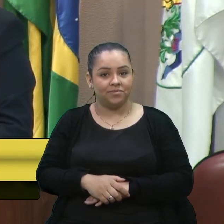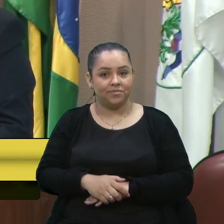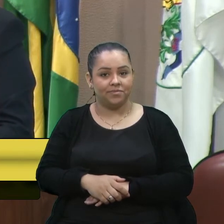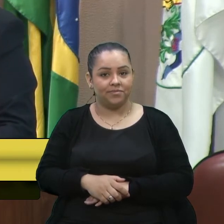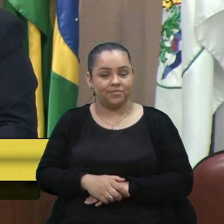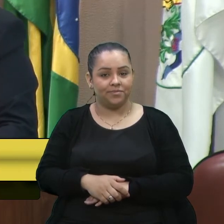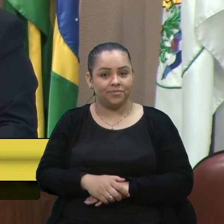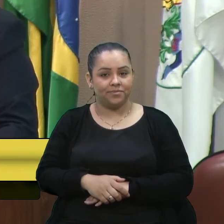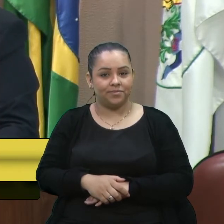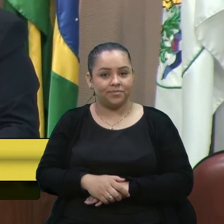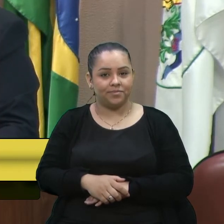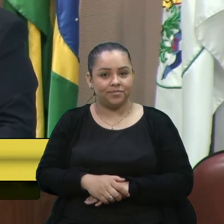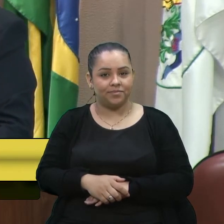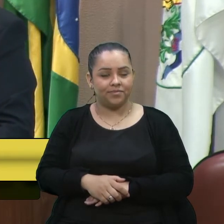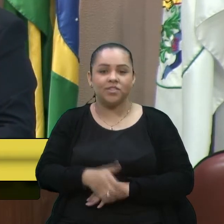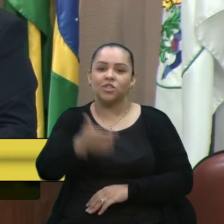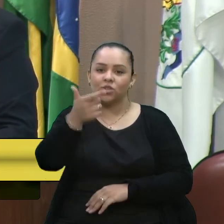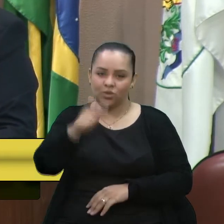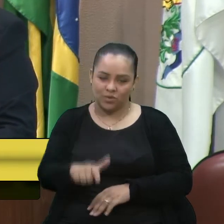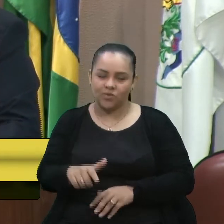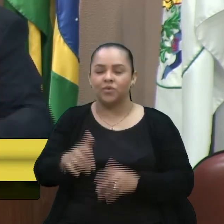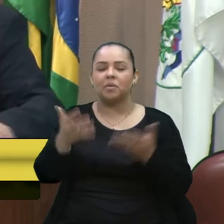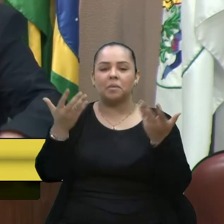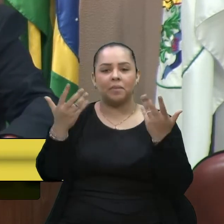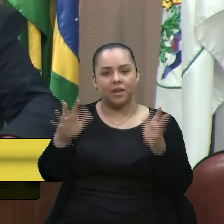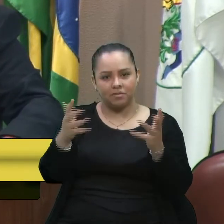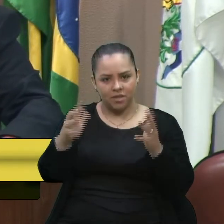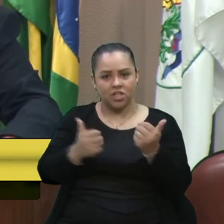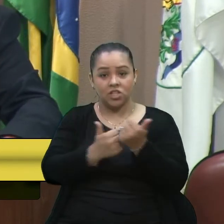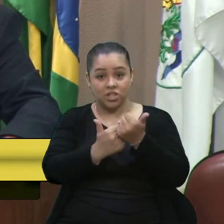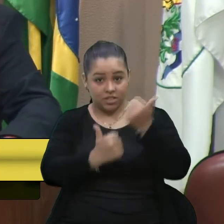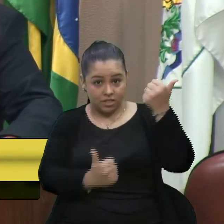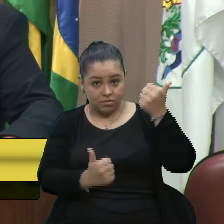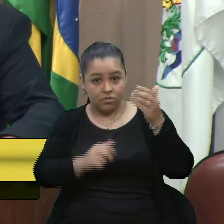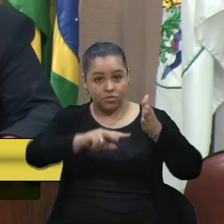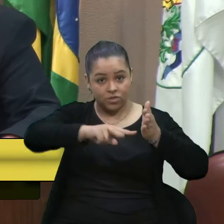quero mais uma vez parabenizar a direção do sindicato,